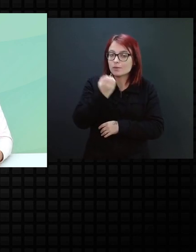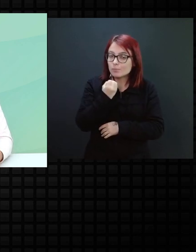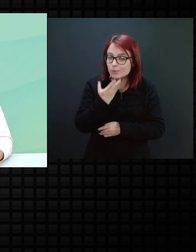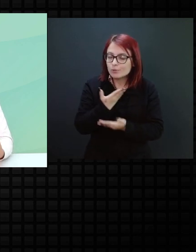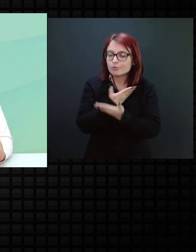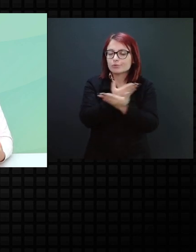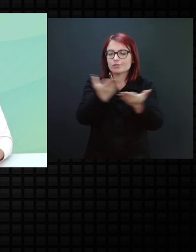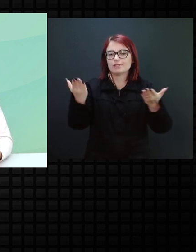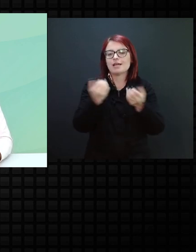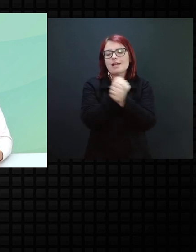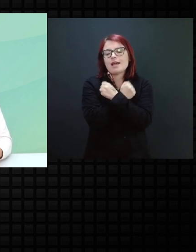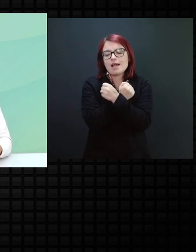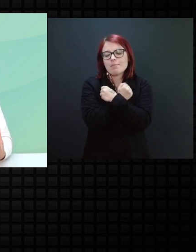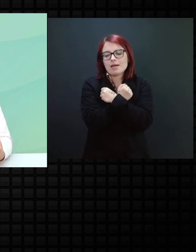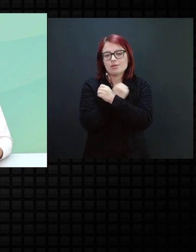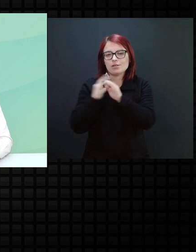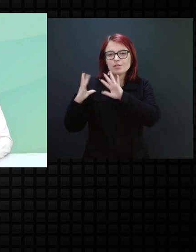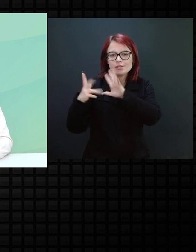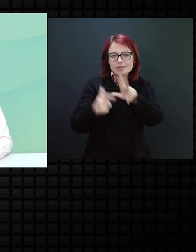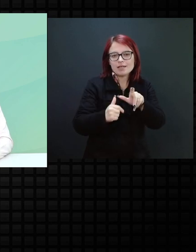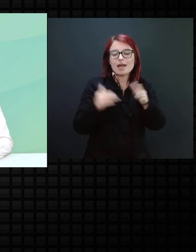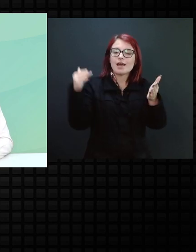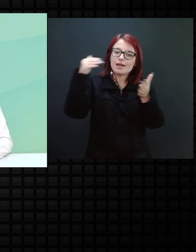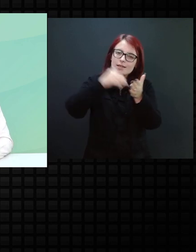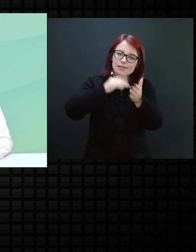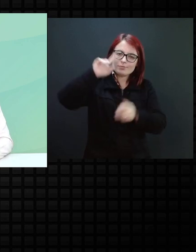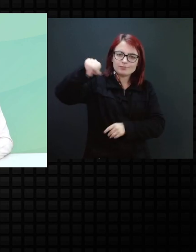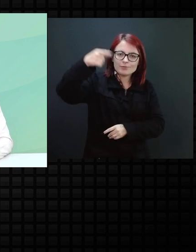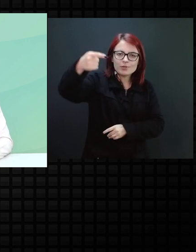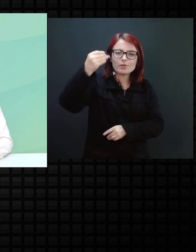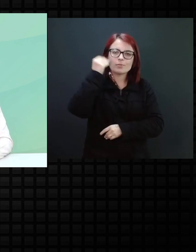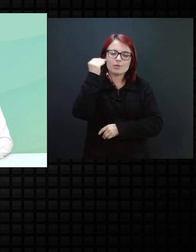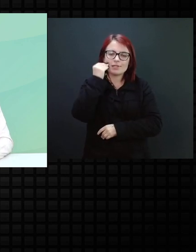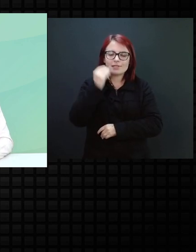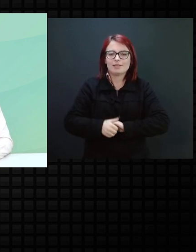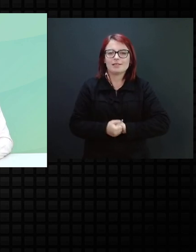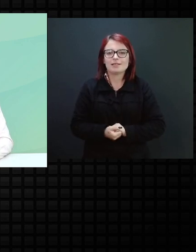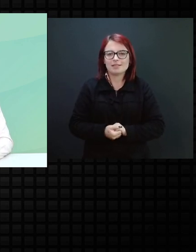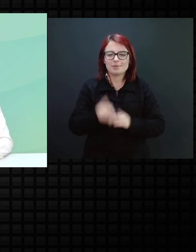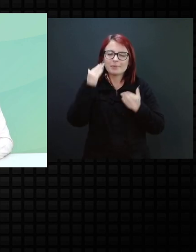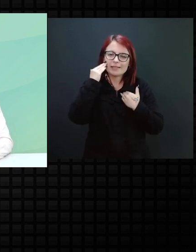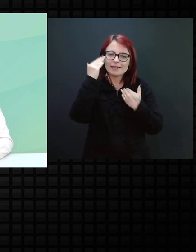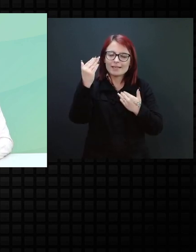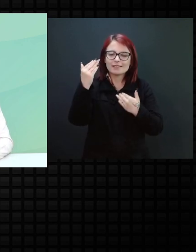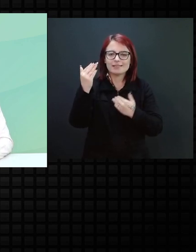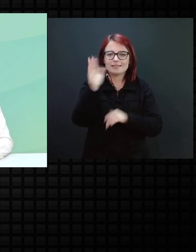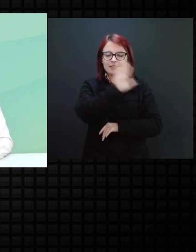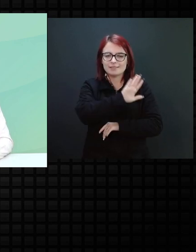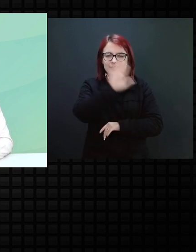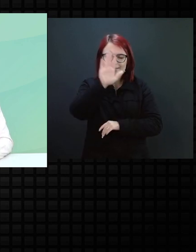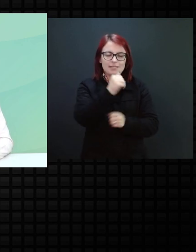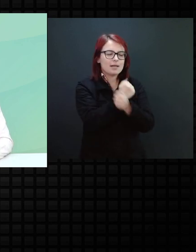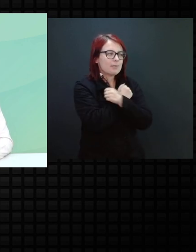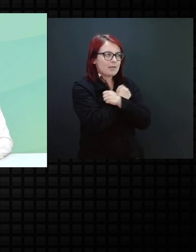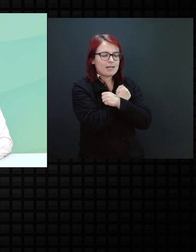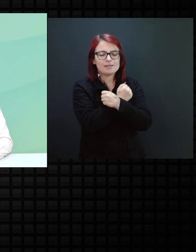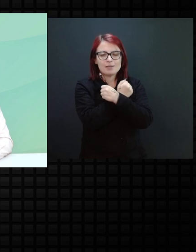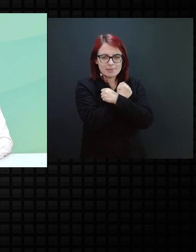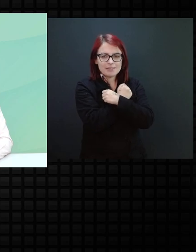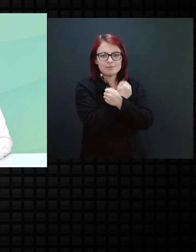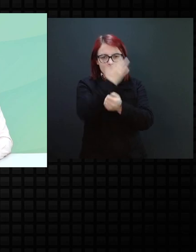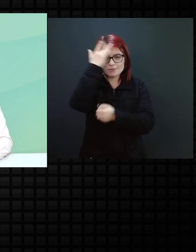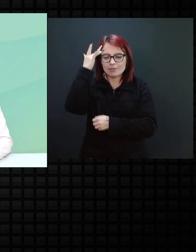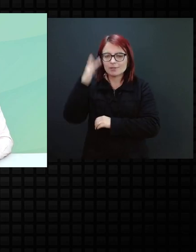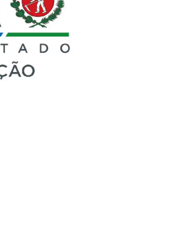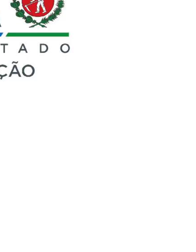dia, um abraço a todos, e até uma próxima oportunidade. Obrigado. Um abraço, professor. Um abraço, pessoal.